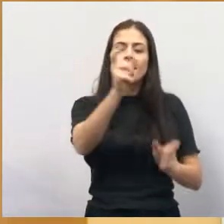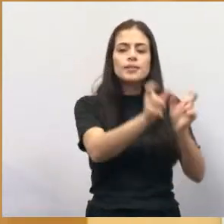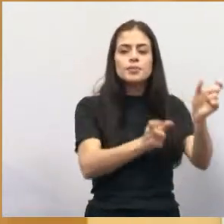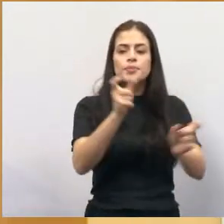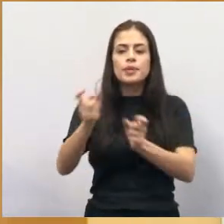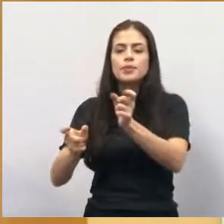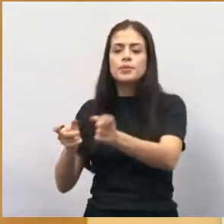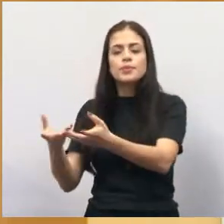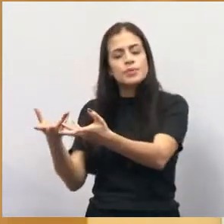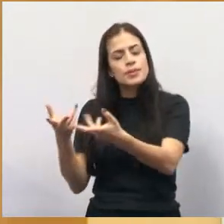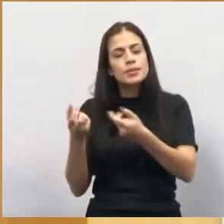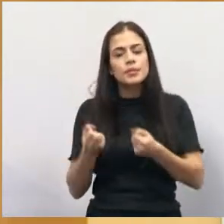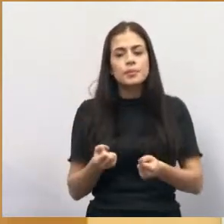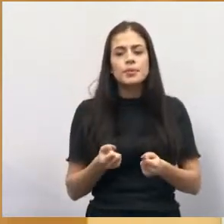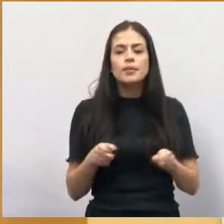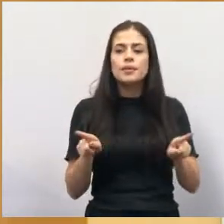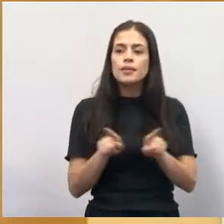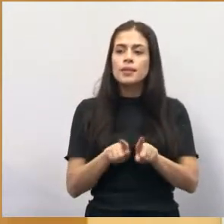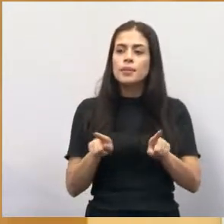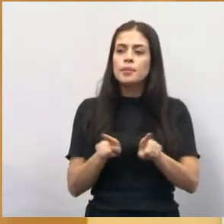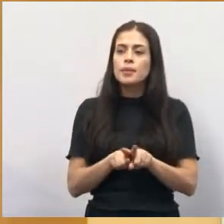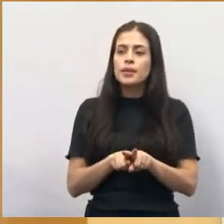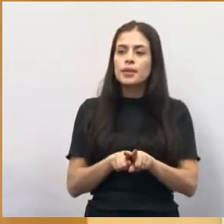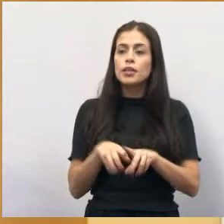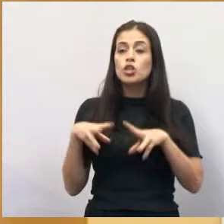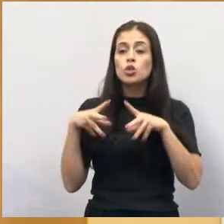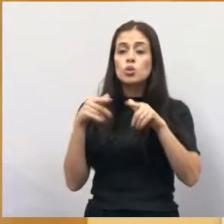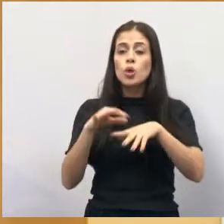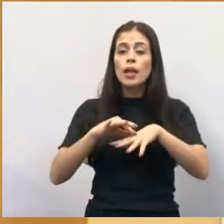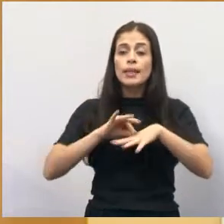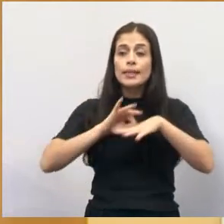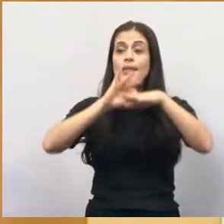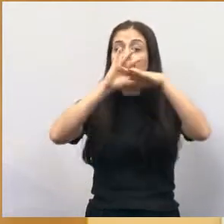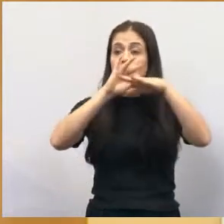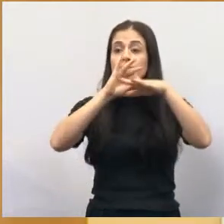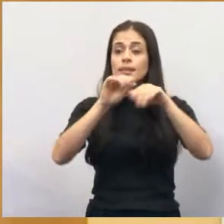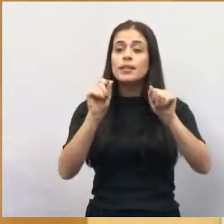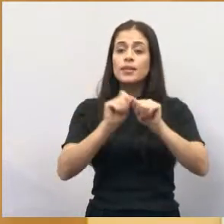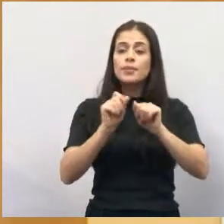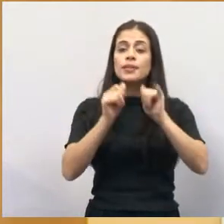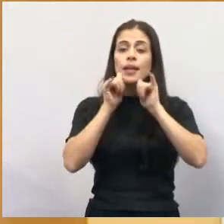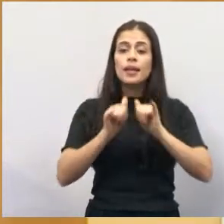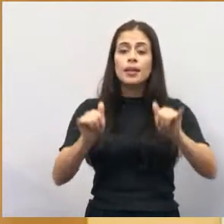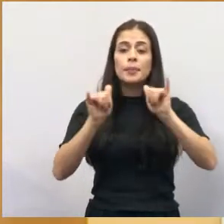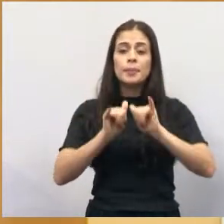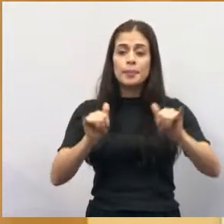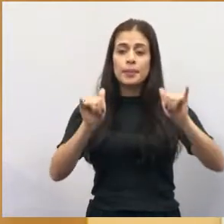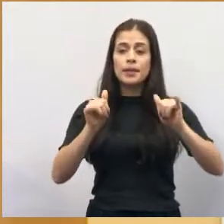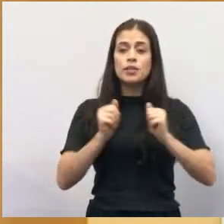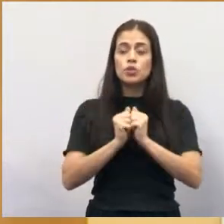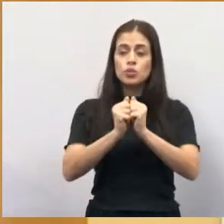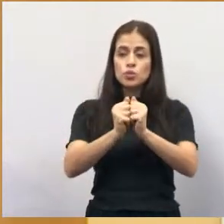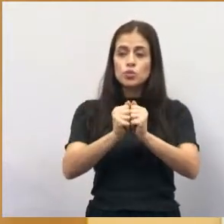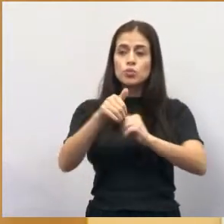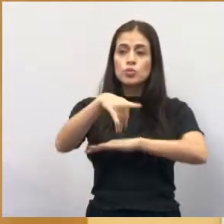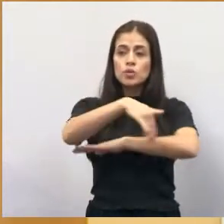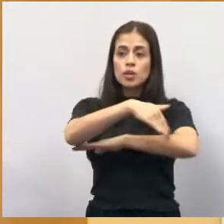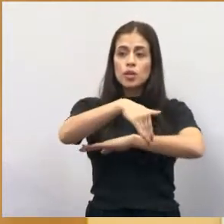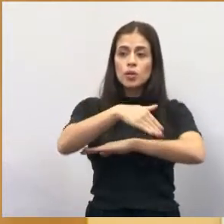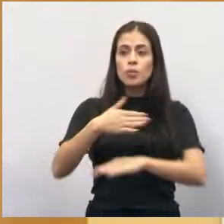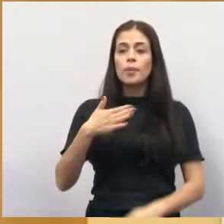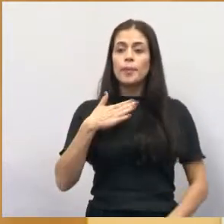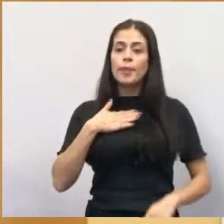nos receberam, mas quero agradecer também todas as lideranças que fizeram campanha comigo na rua. Quero agradecer a minha